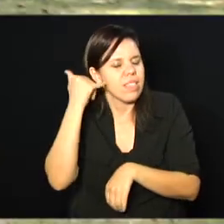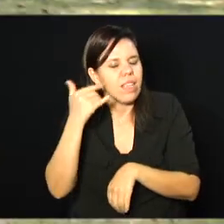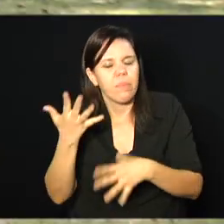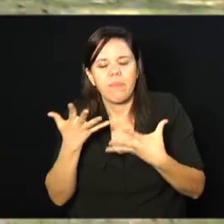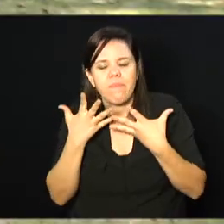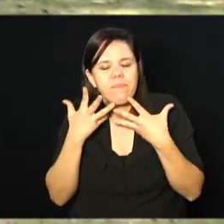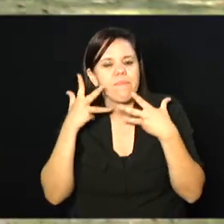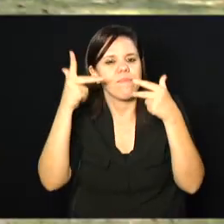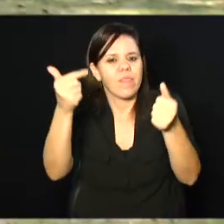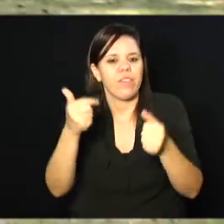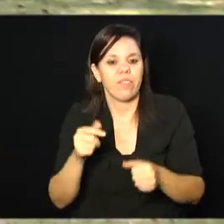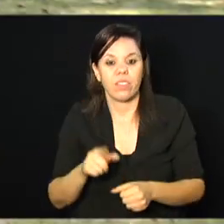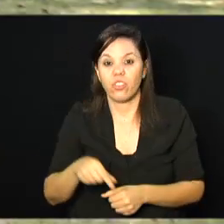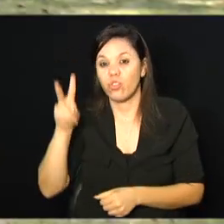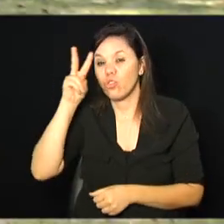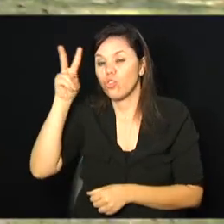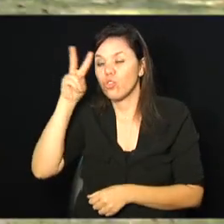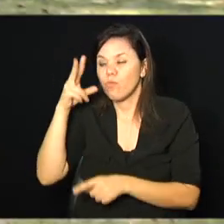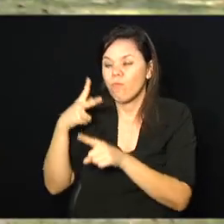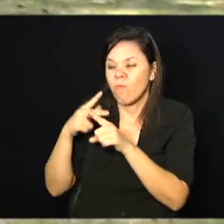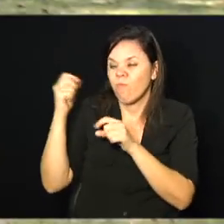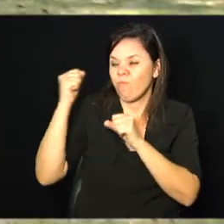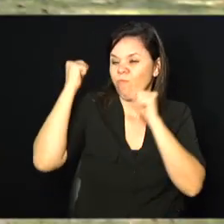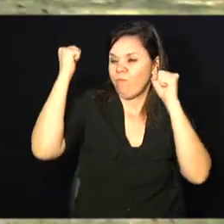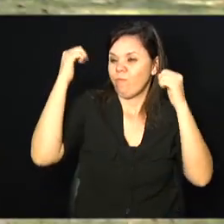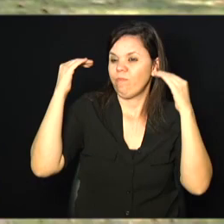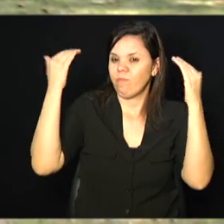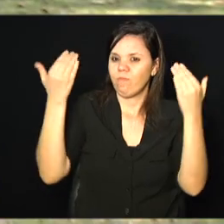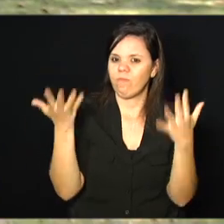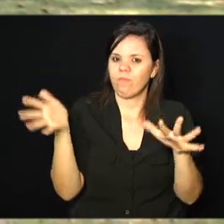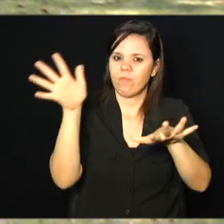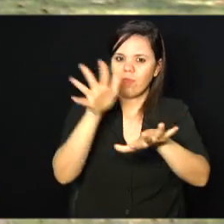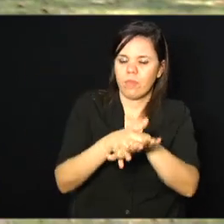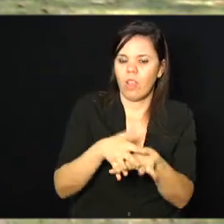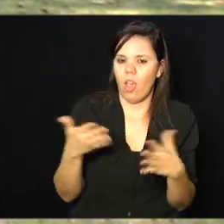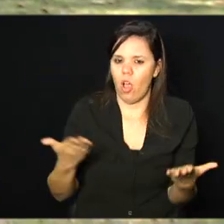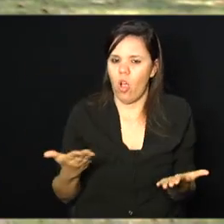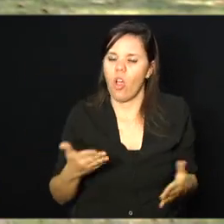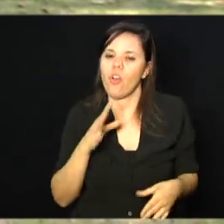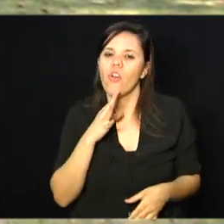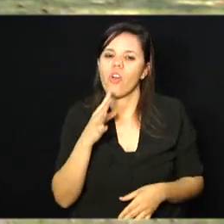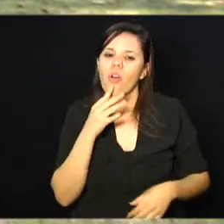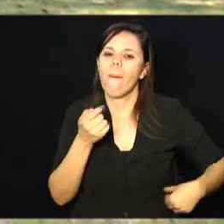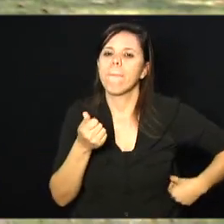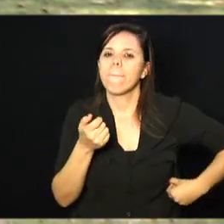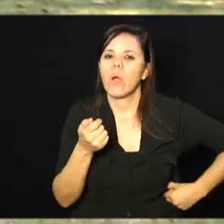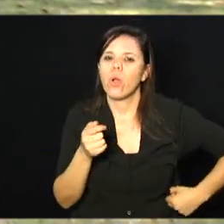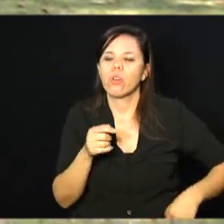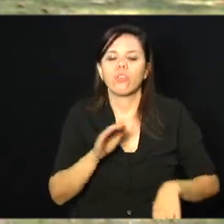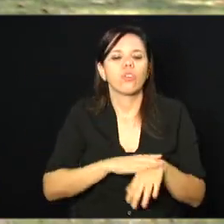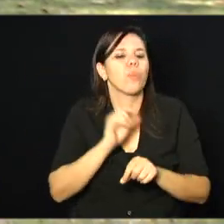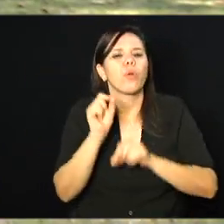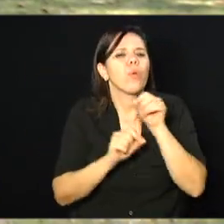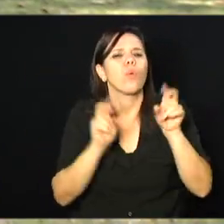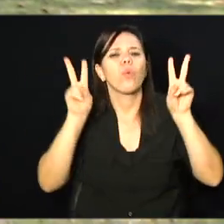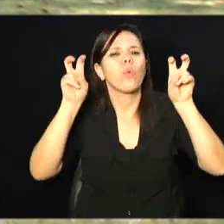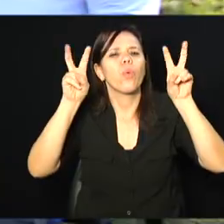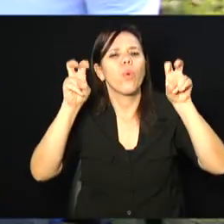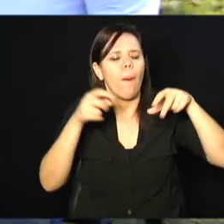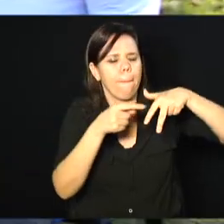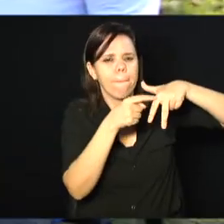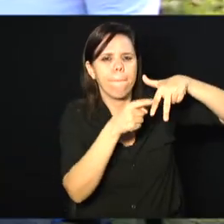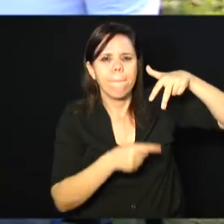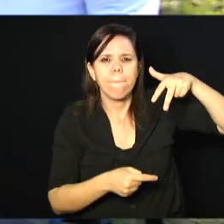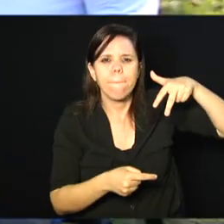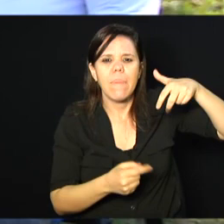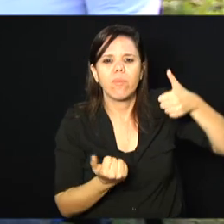Histórias de superação e de inclusão. Agora a gente vai conhecer um pouquinho mais sobre o Pernas de Aluguel. E por isso eu vou conversar com